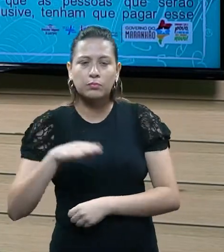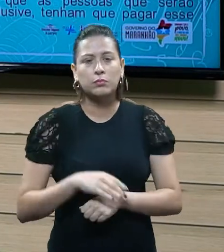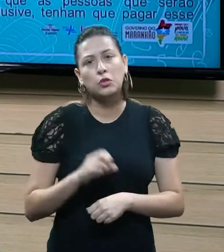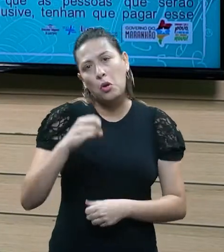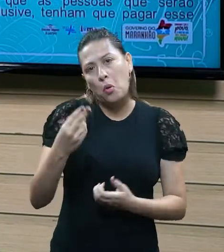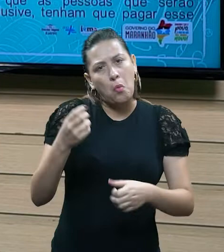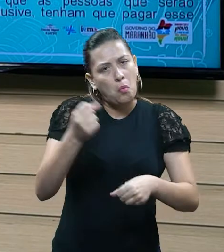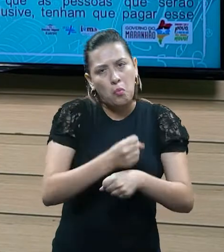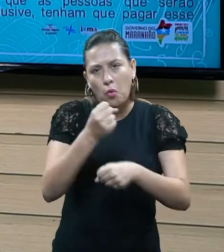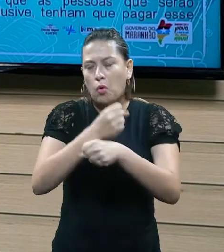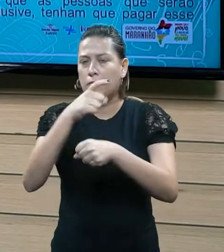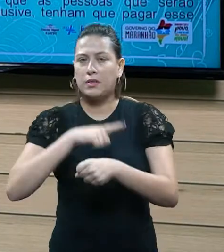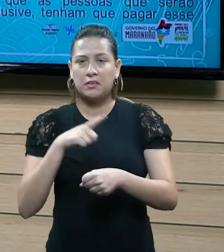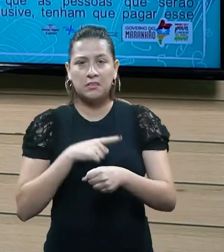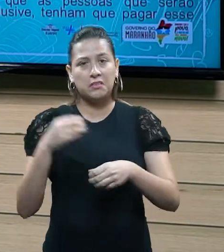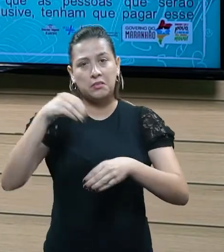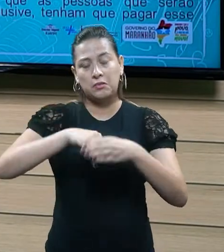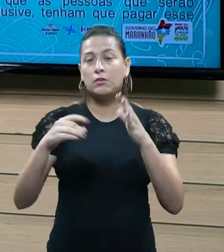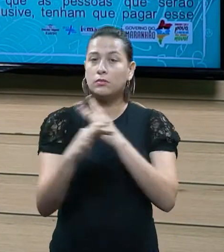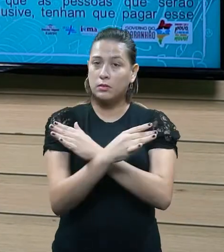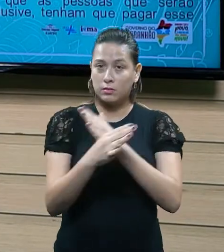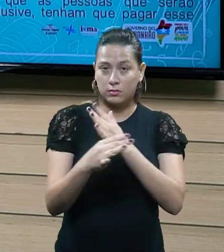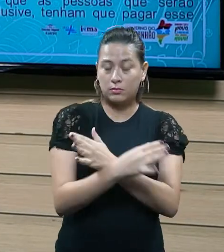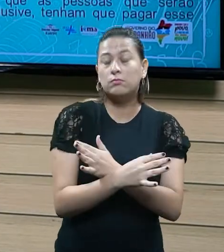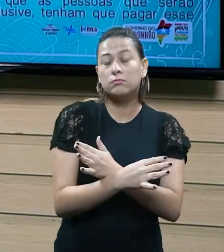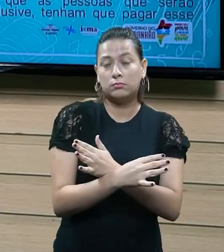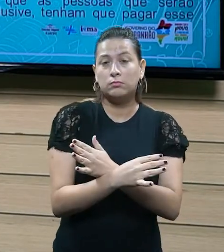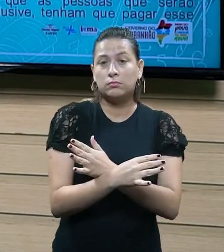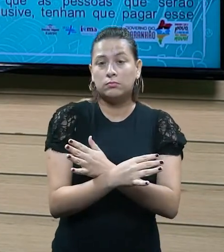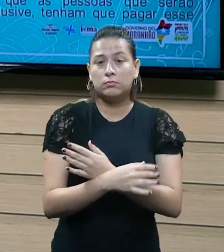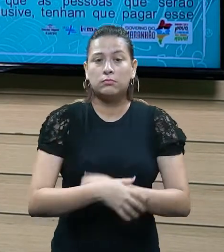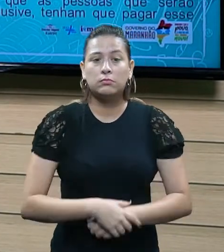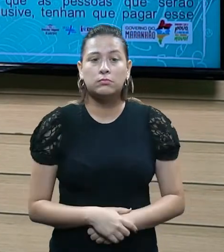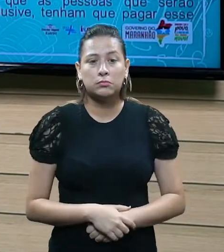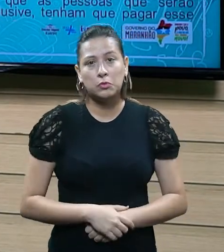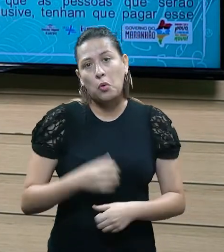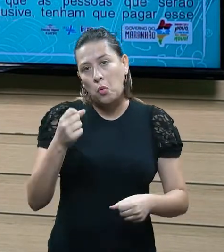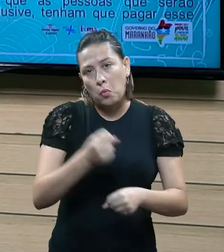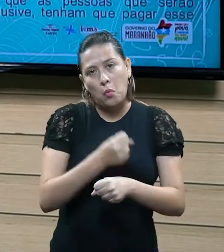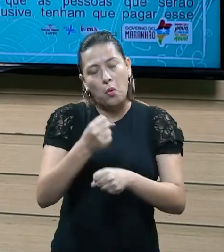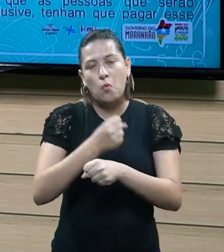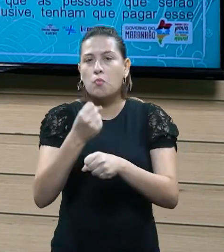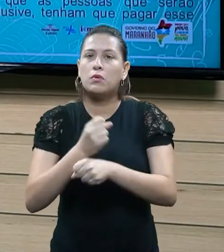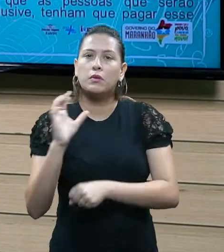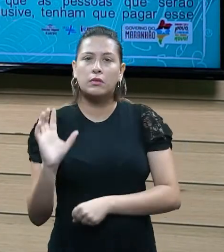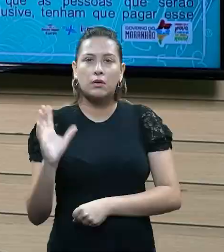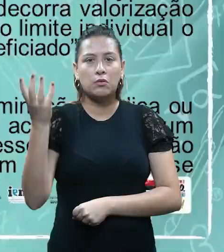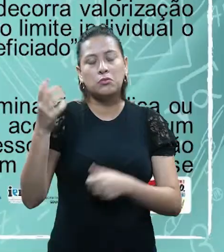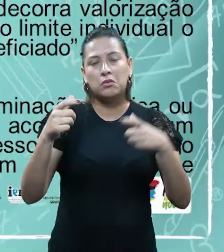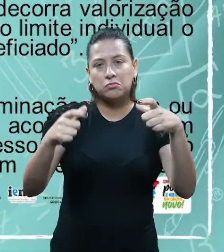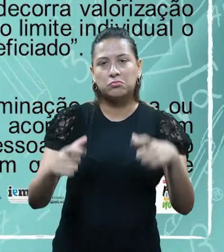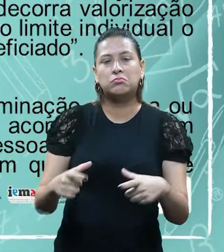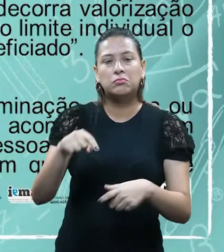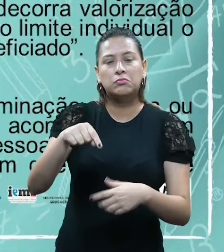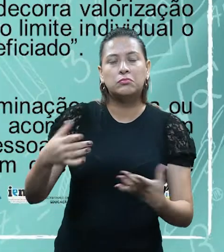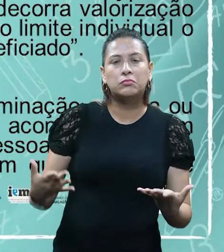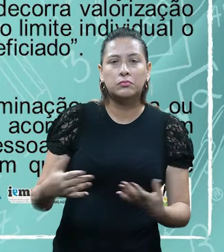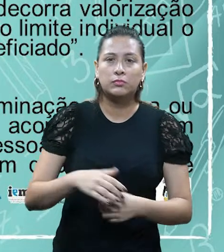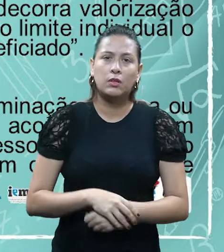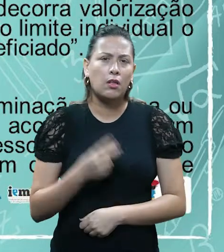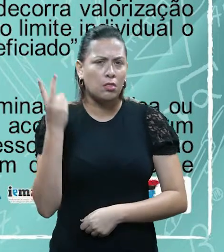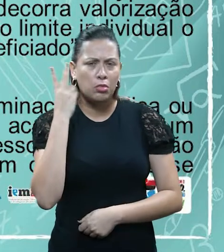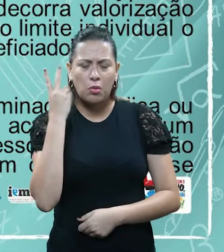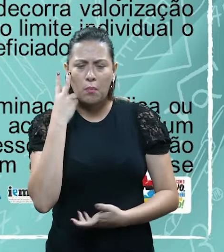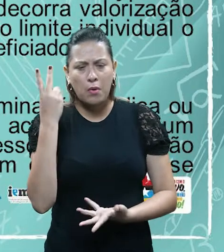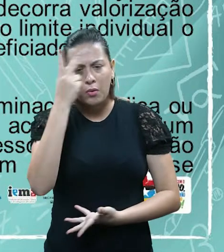na cidade, quando alguma obra acontece em um determinado bairro, por exemplo, é normal que as pessoas, né, é normal que as pessoas